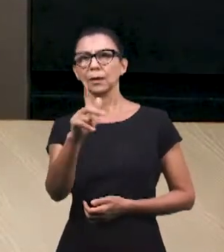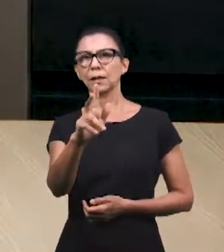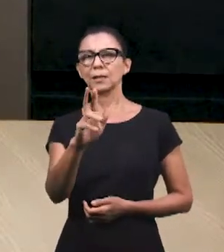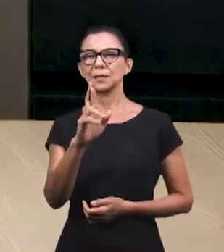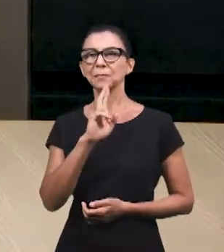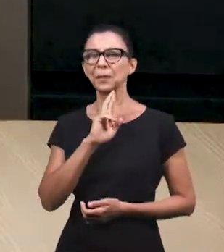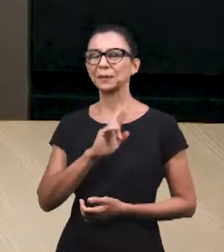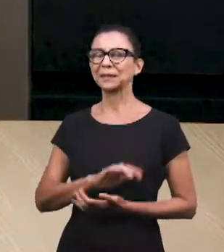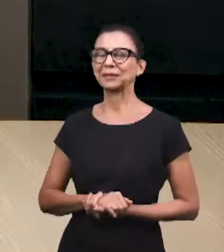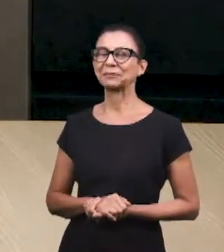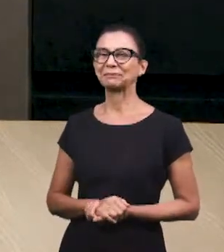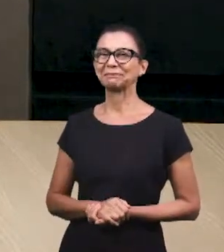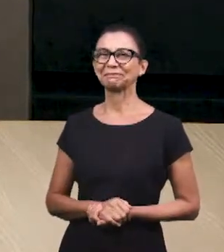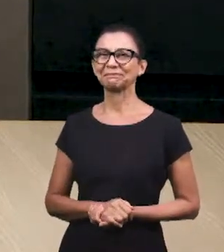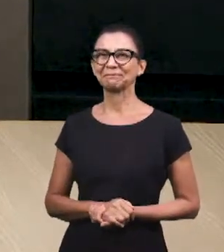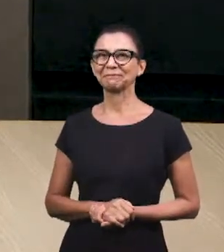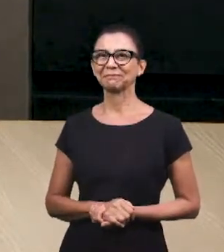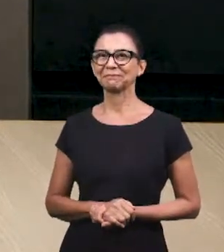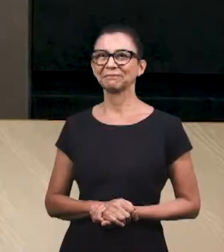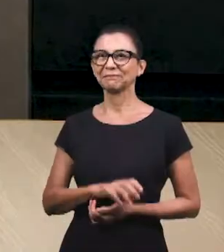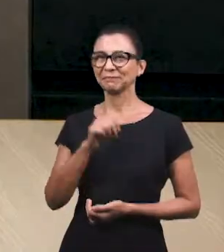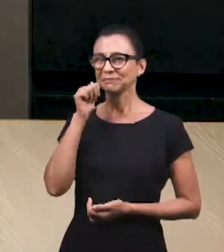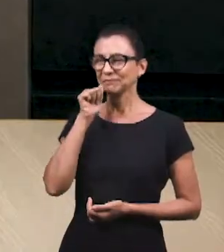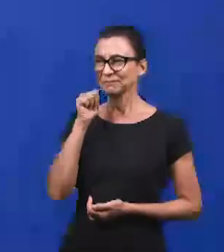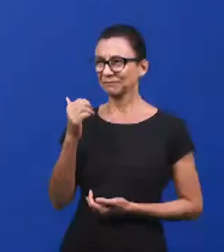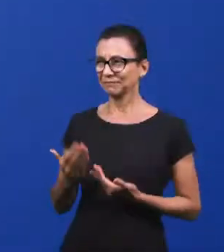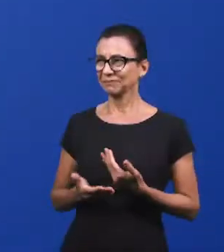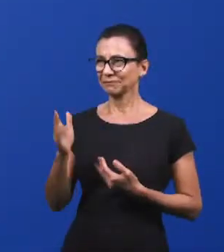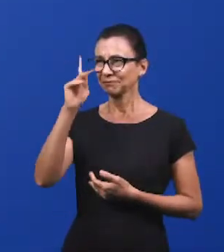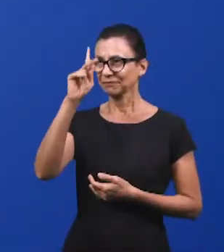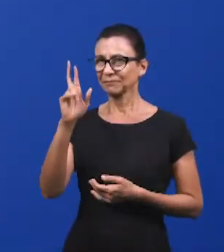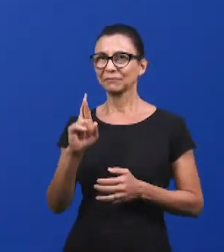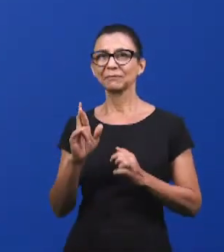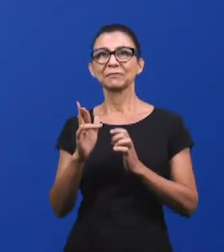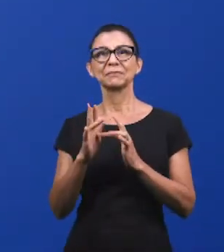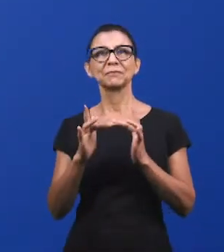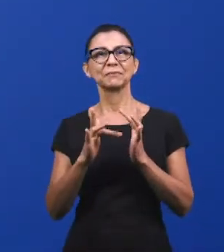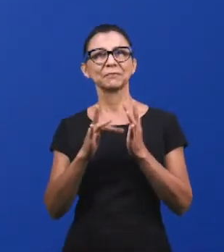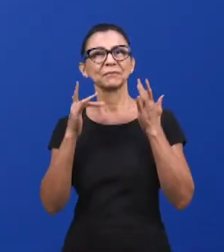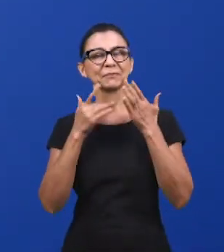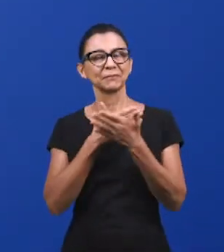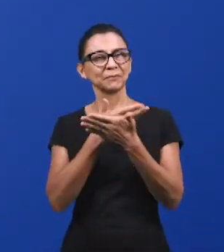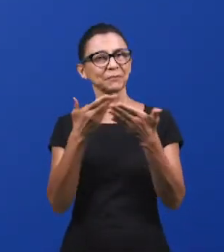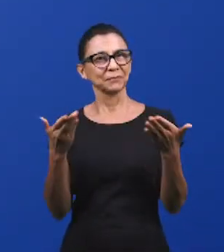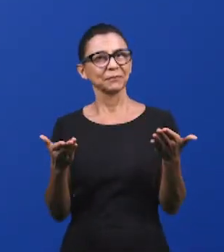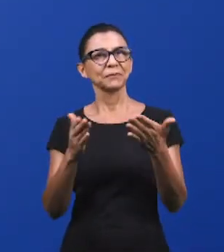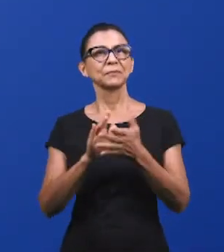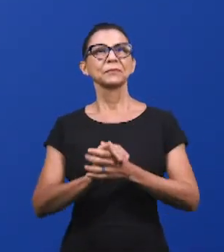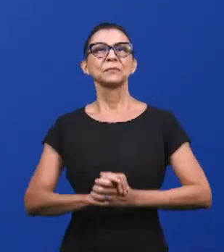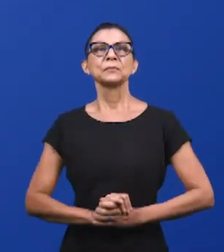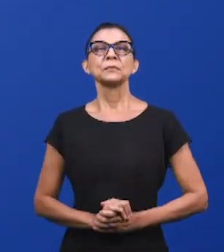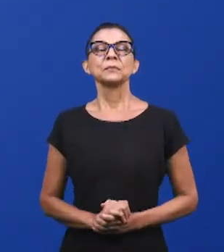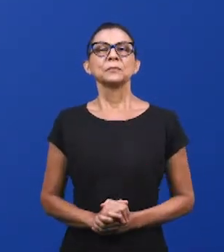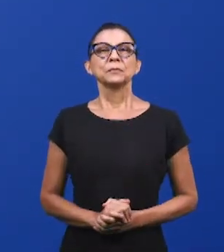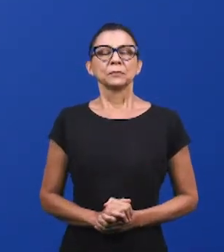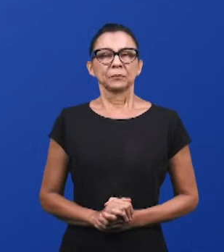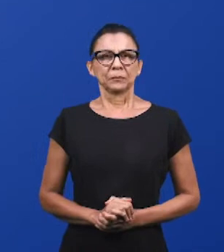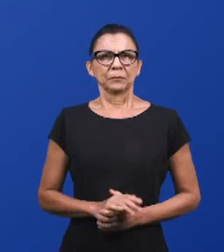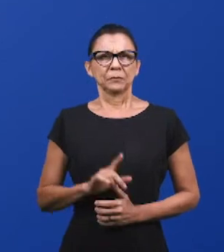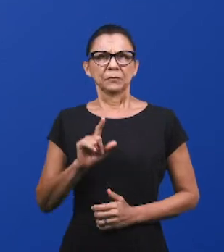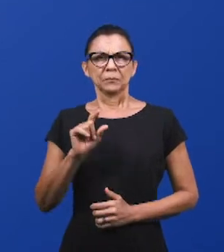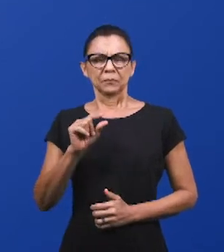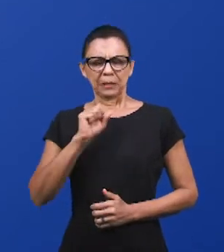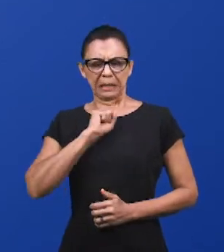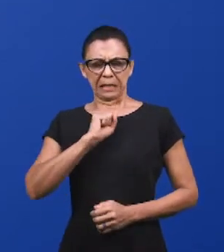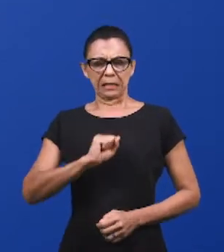Irmã Michele, pode falar, irmã, a paz do Senhor Jesus. A paz do Senhor Jesus, irmãos. O sacerdócio do